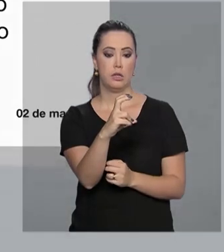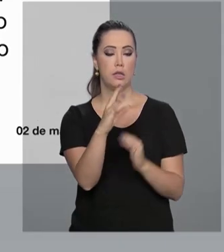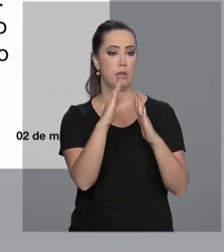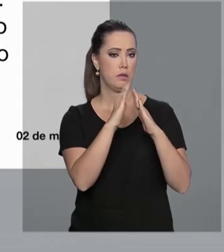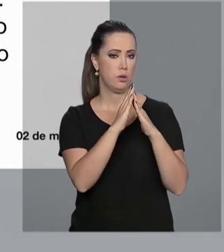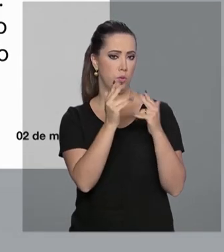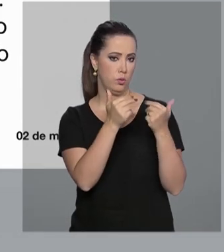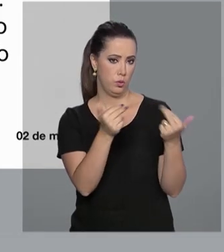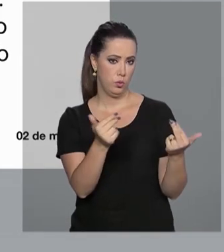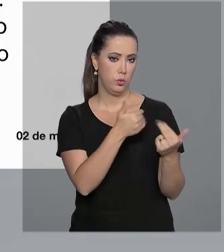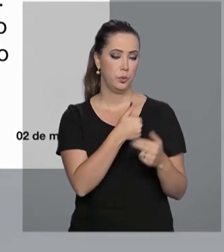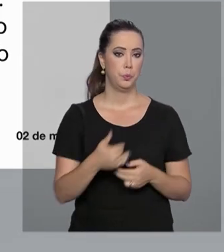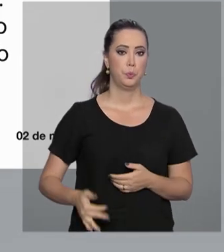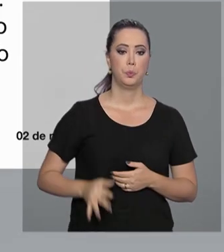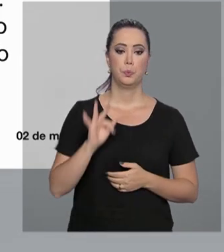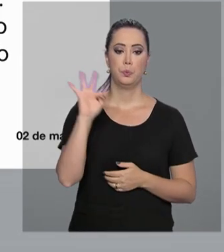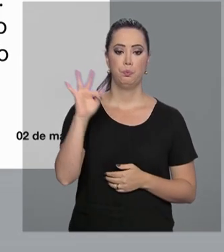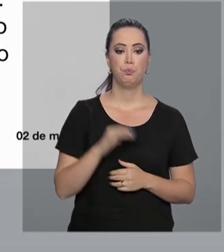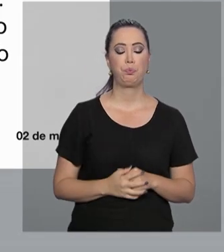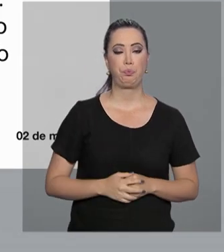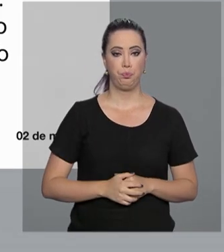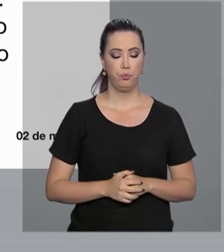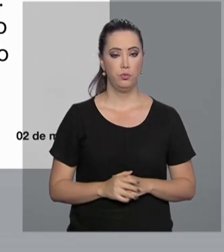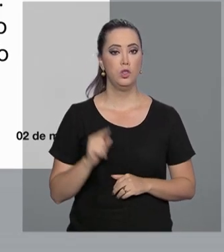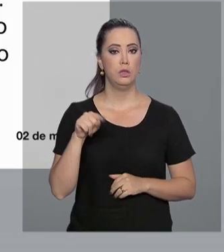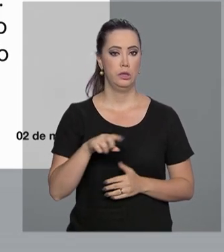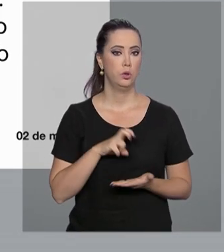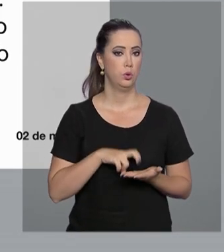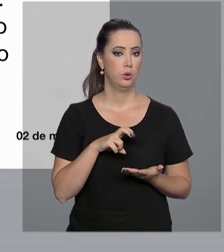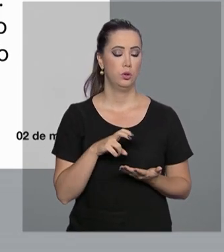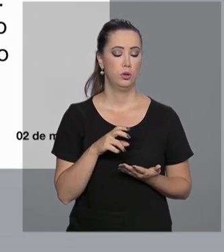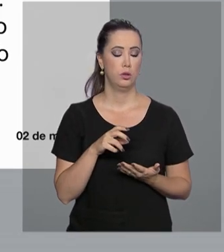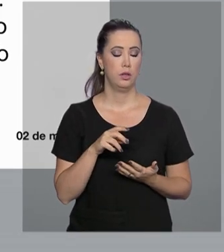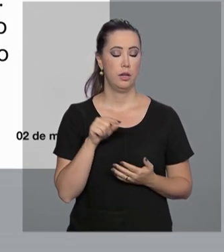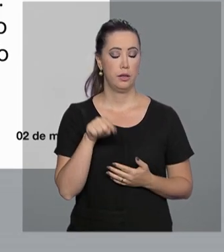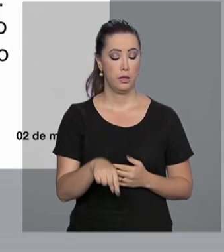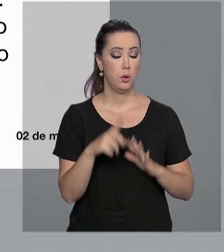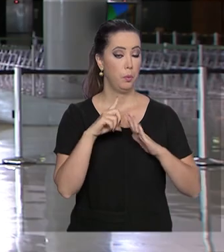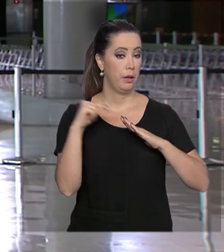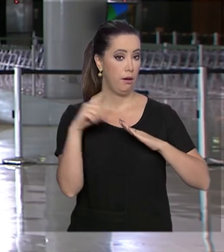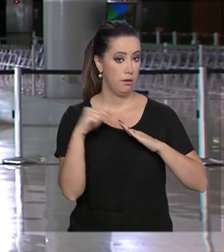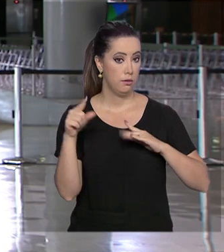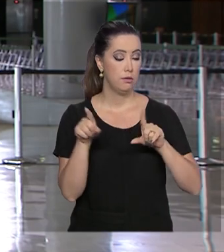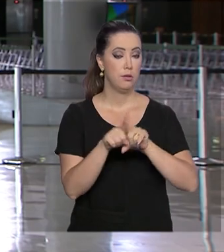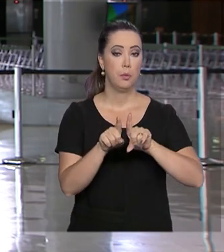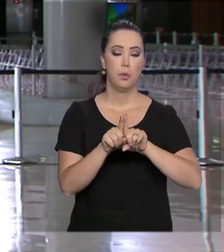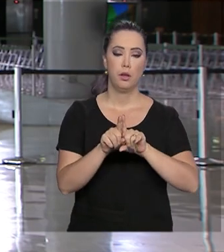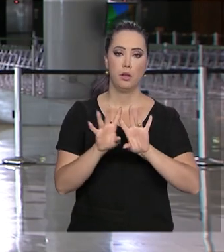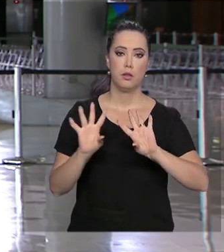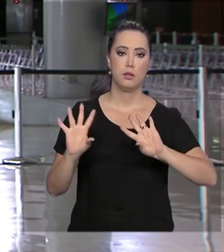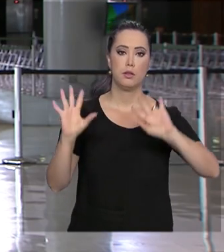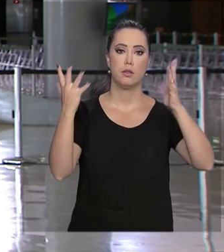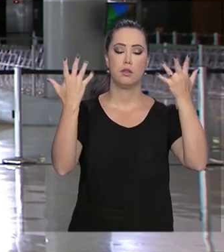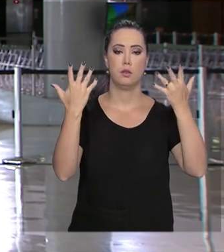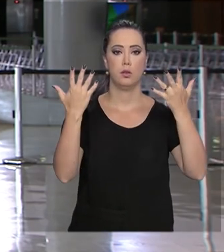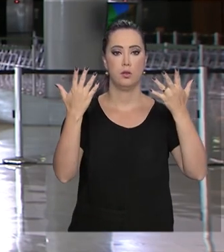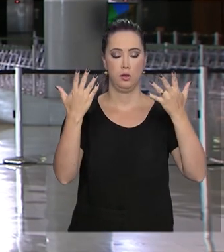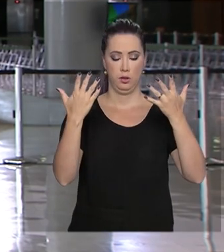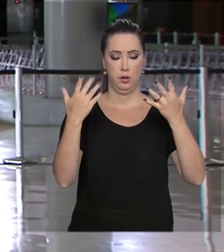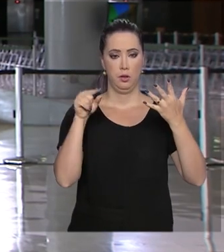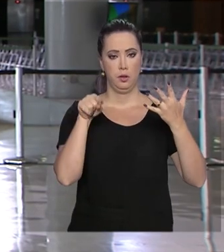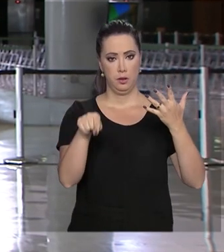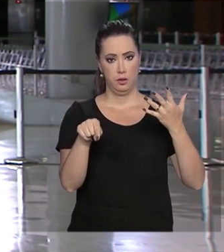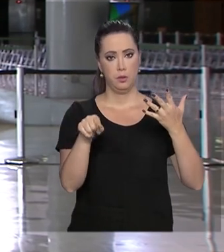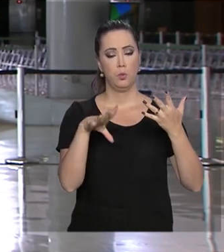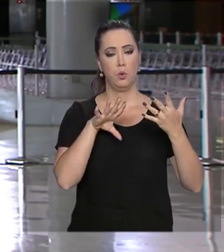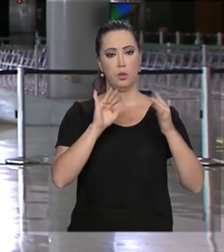E hoje ainda, aqui no Palácio do Planalto, acontece a cerimônia de lançamento de mais uma etapa do programa Abrace o